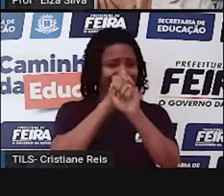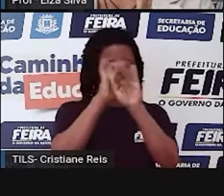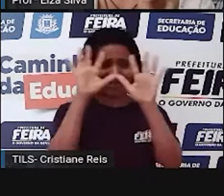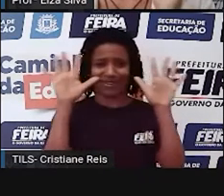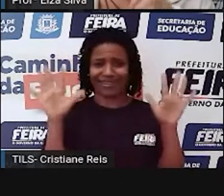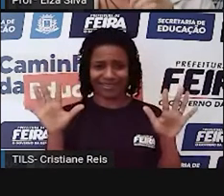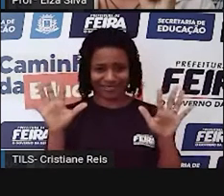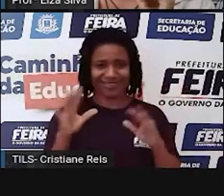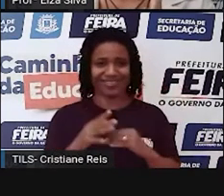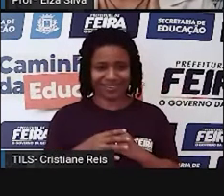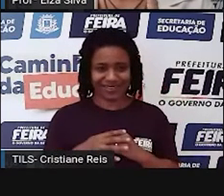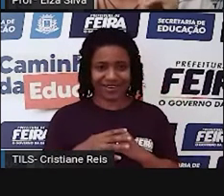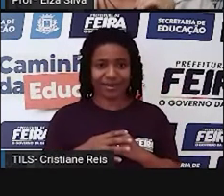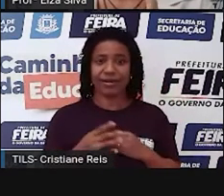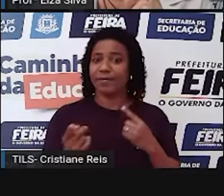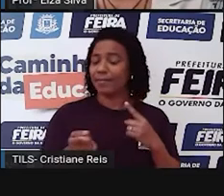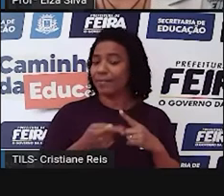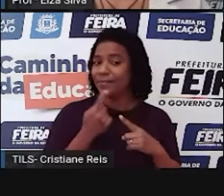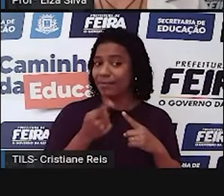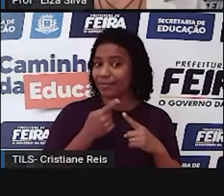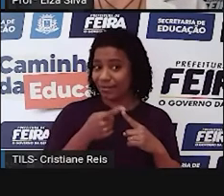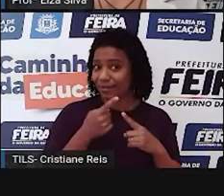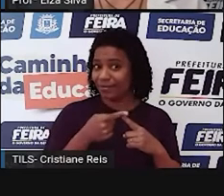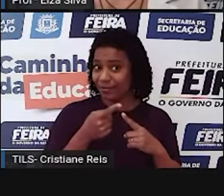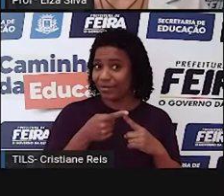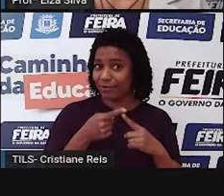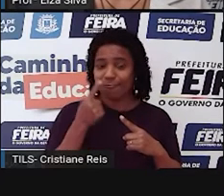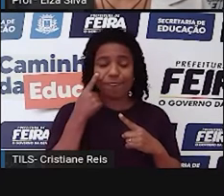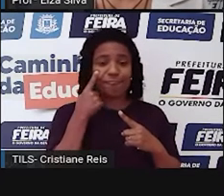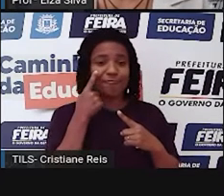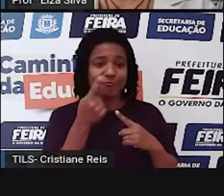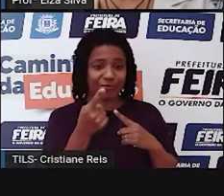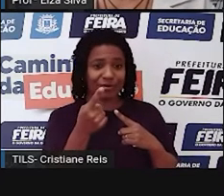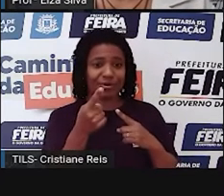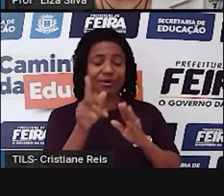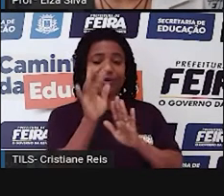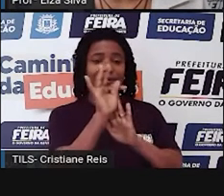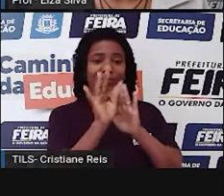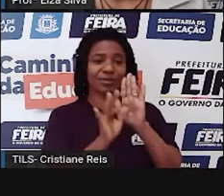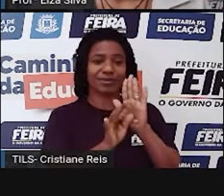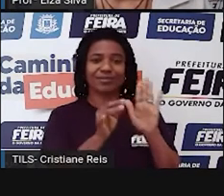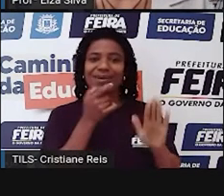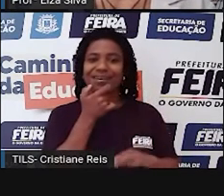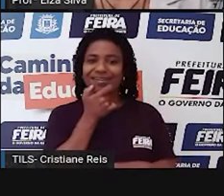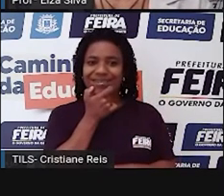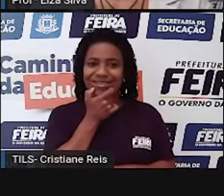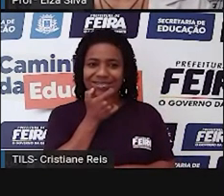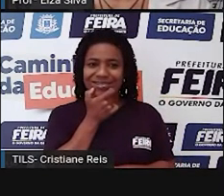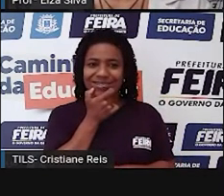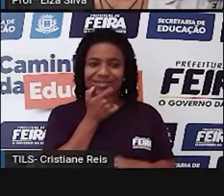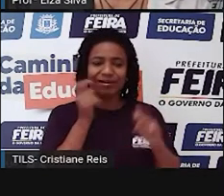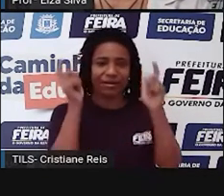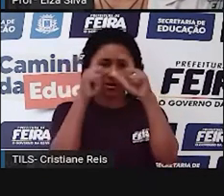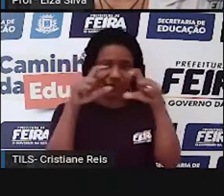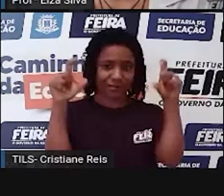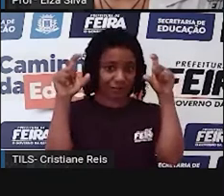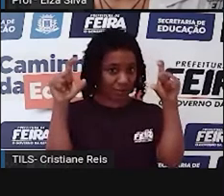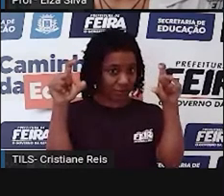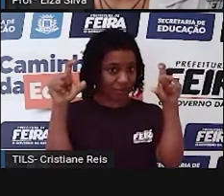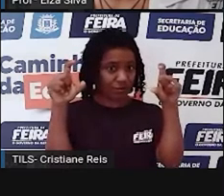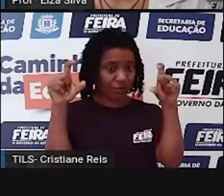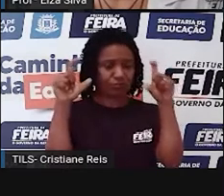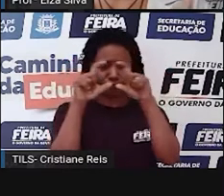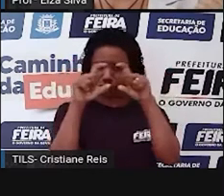Primeiro, quando você se deparar com o texto em inglês leia apenas o título. Relacione-o aos seus